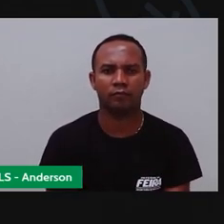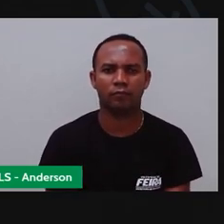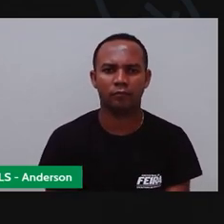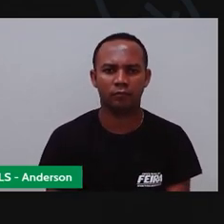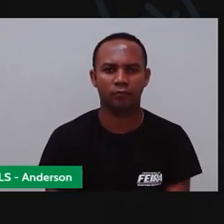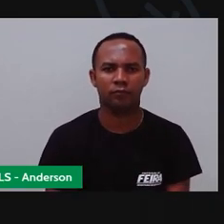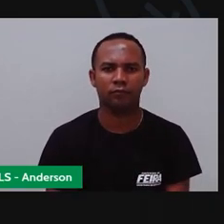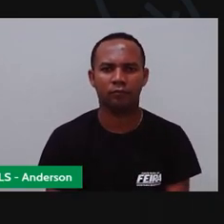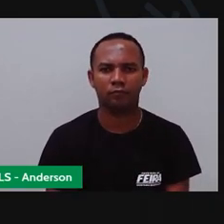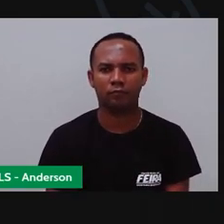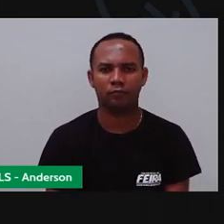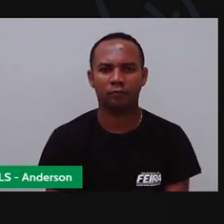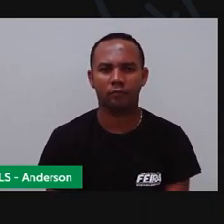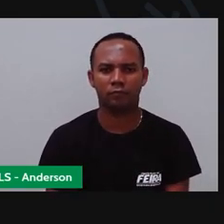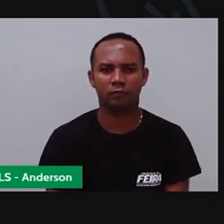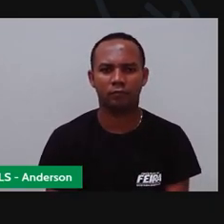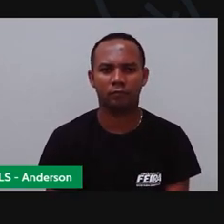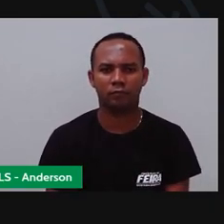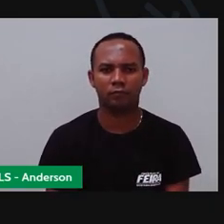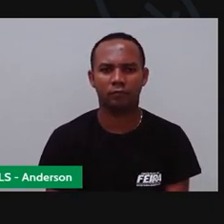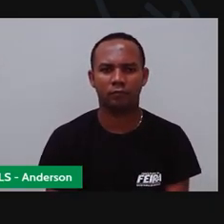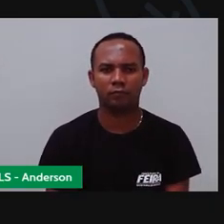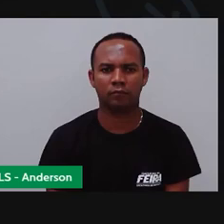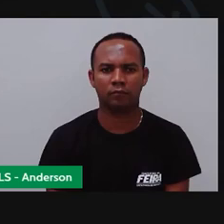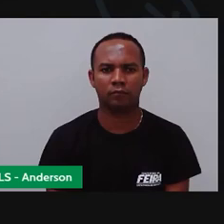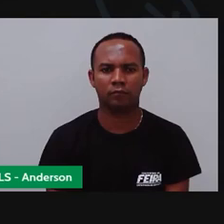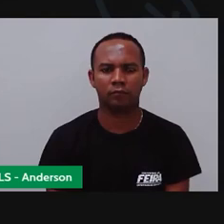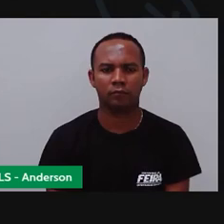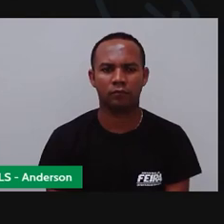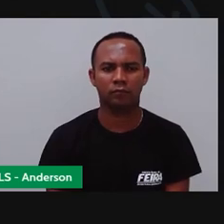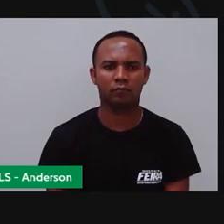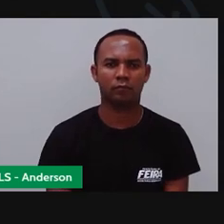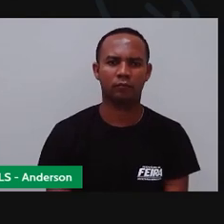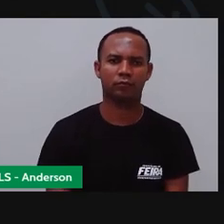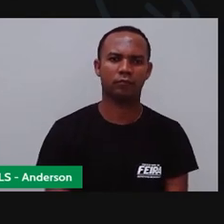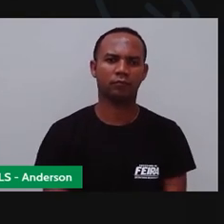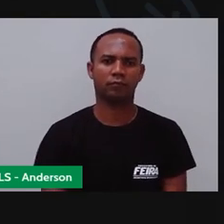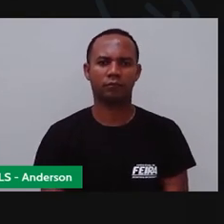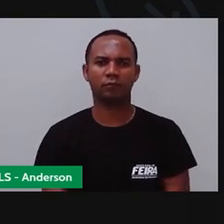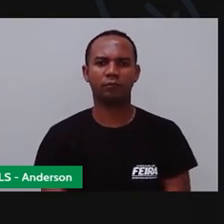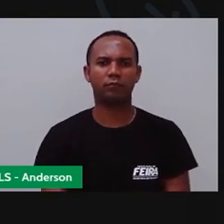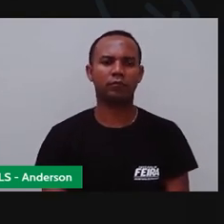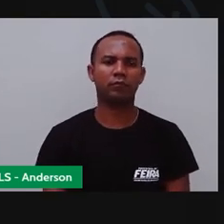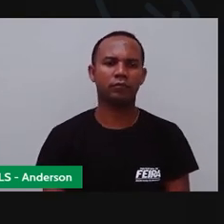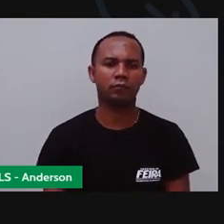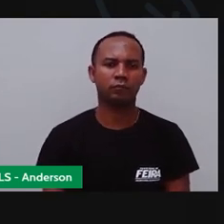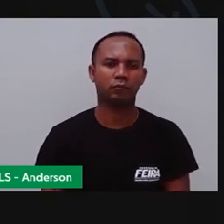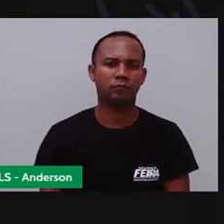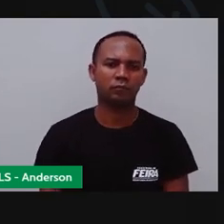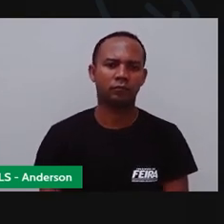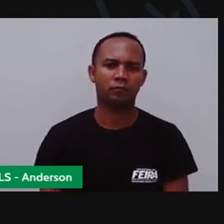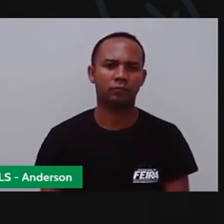Vamos lá Como aqui é grande O que é eu posso fazer, né? Eu posso, inclusive, ó Já cortar